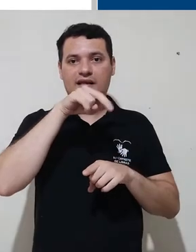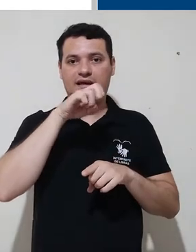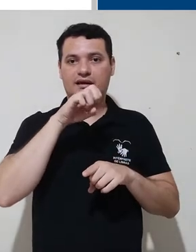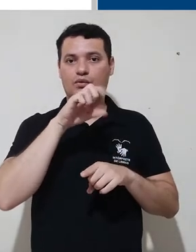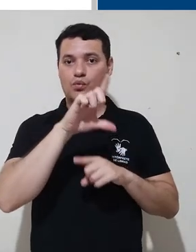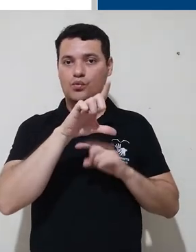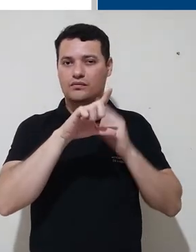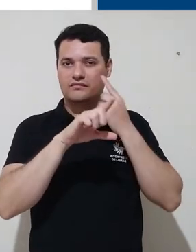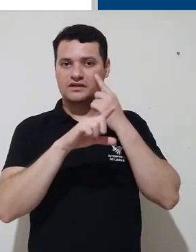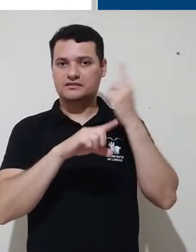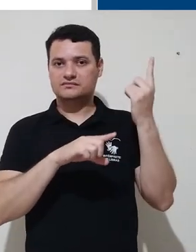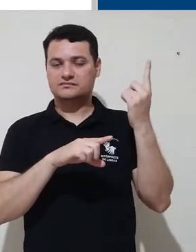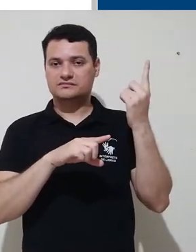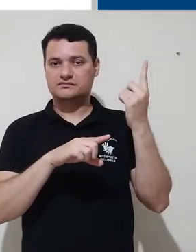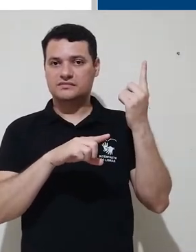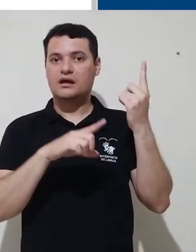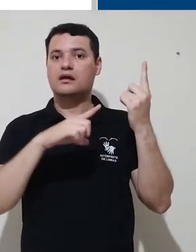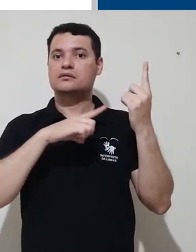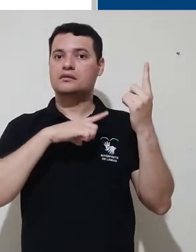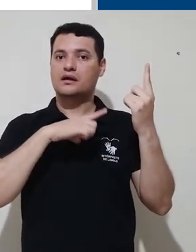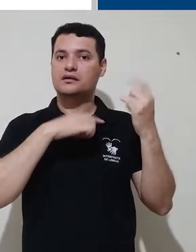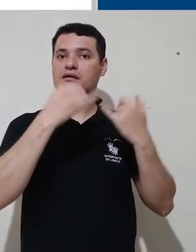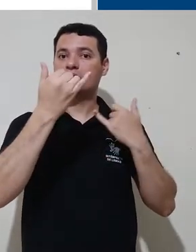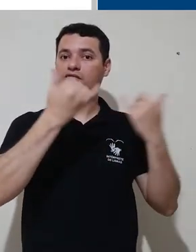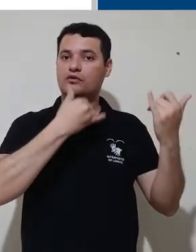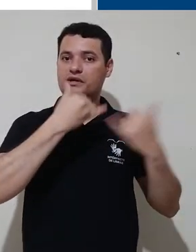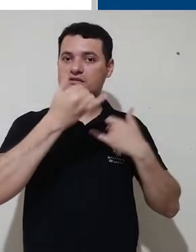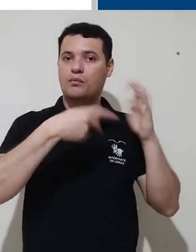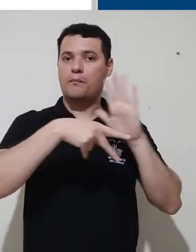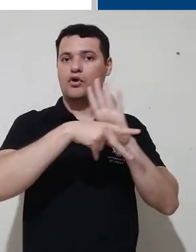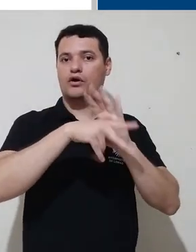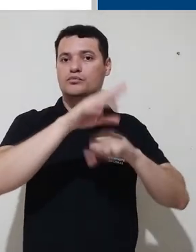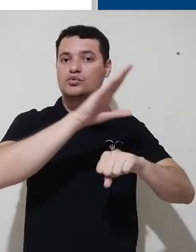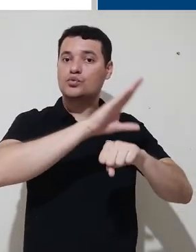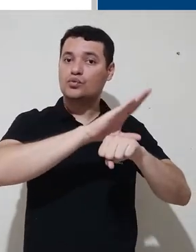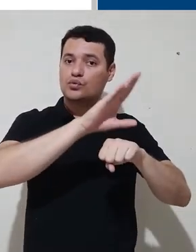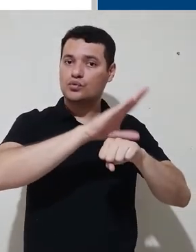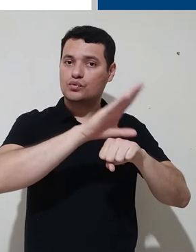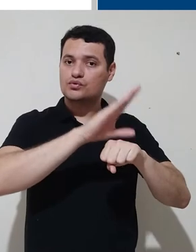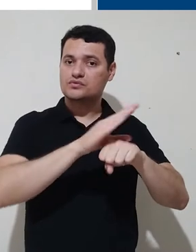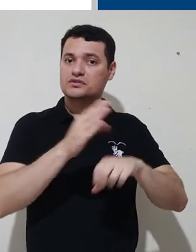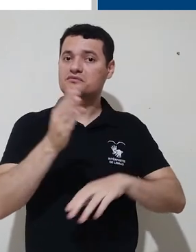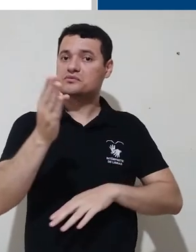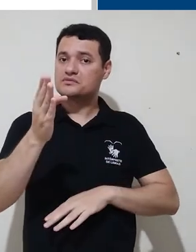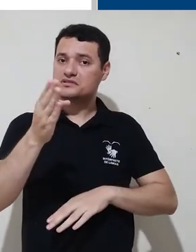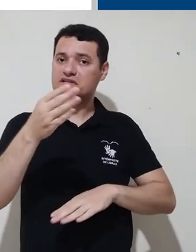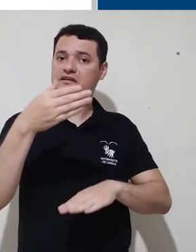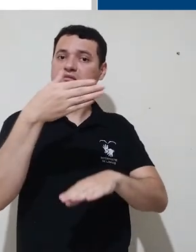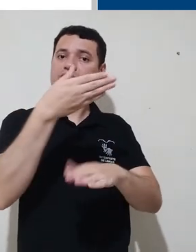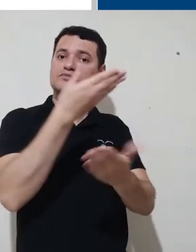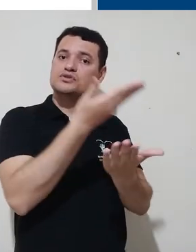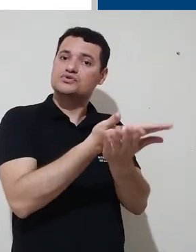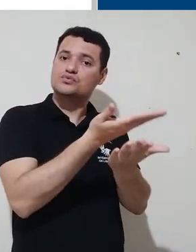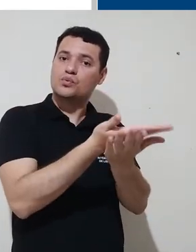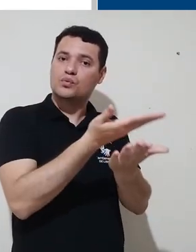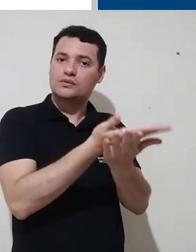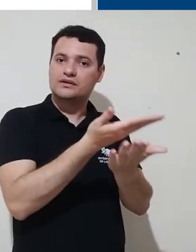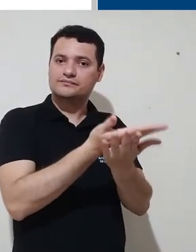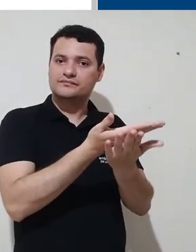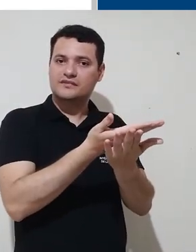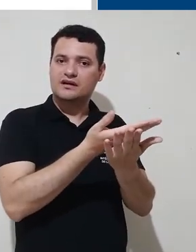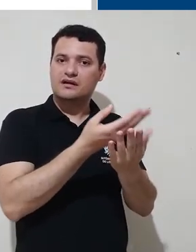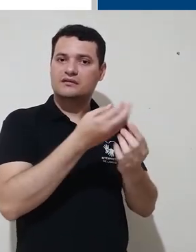na seção de painel vamos ter, no caso, informações relativas aos cursos